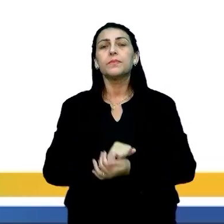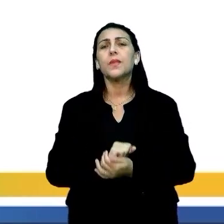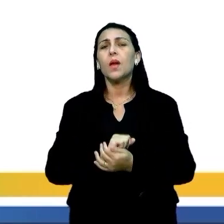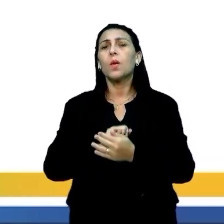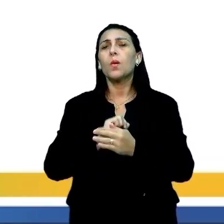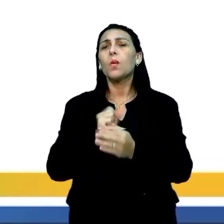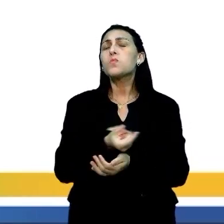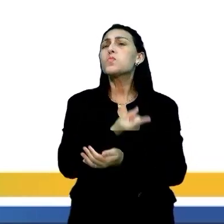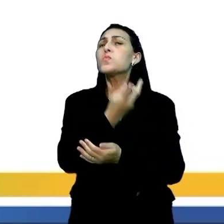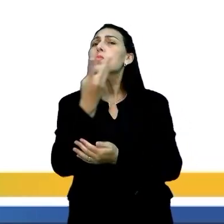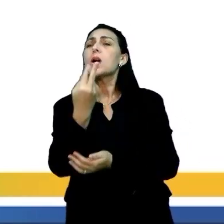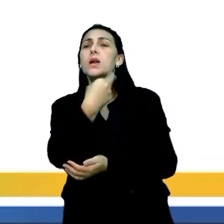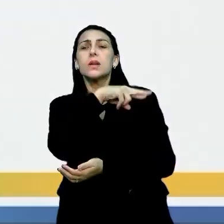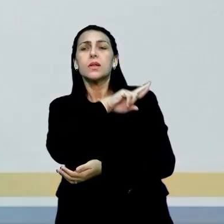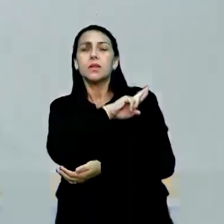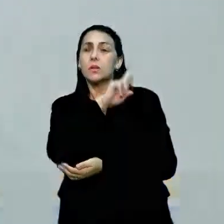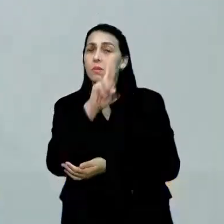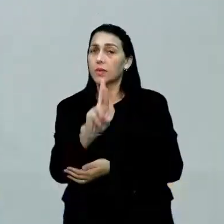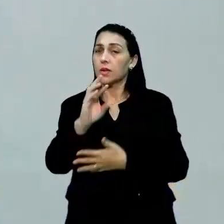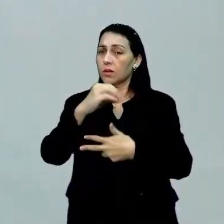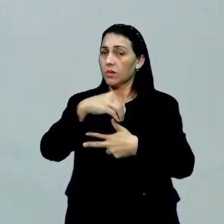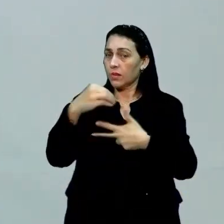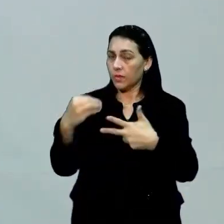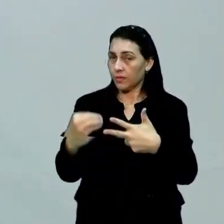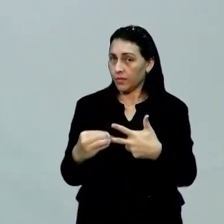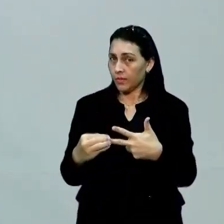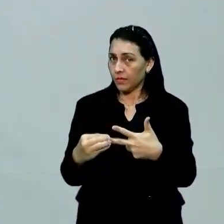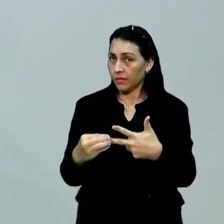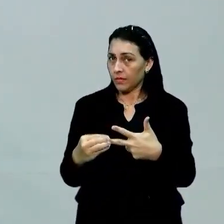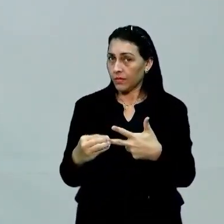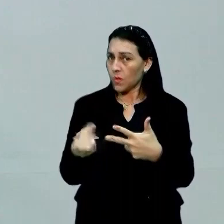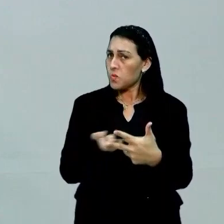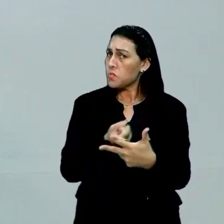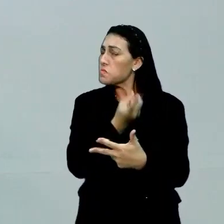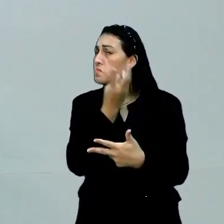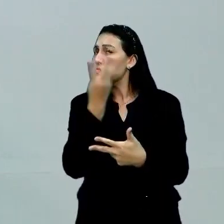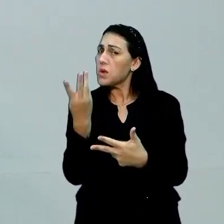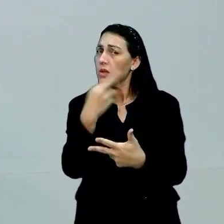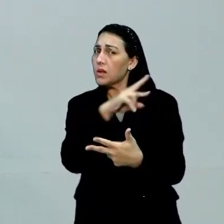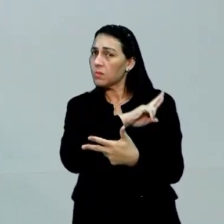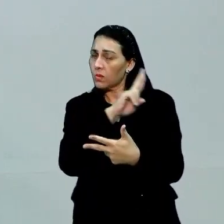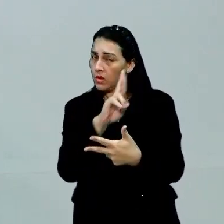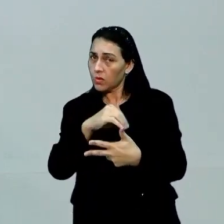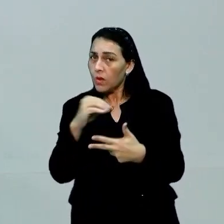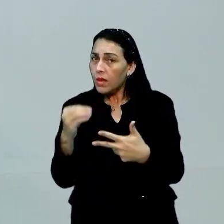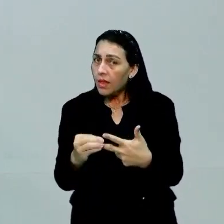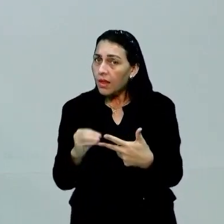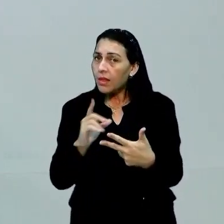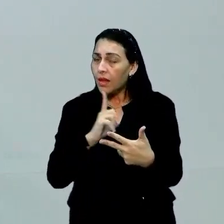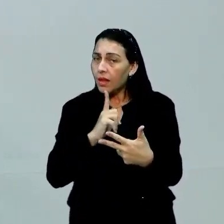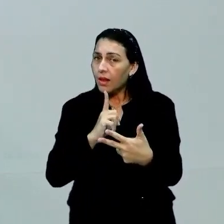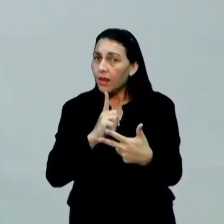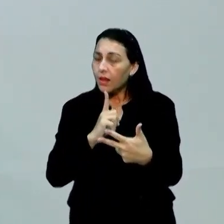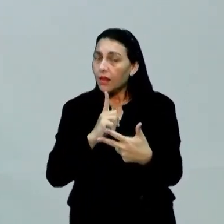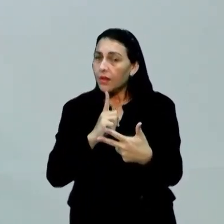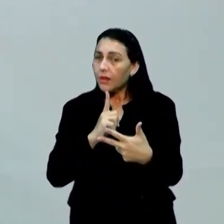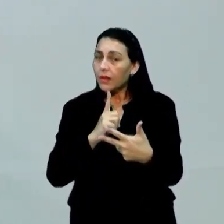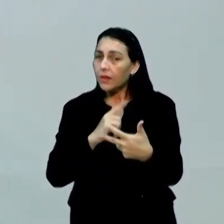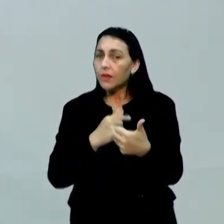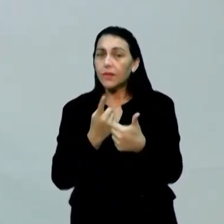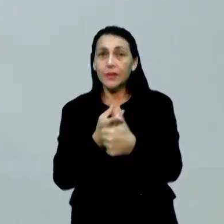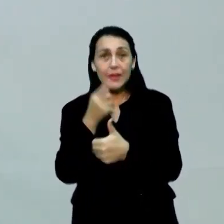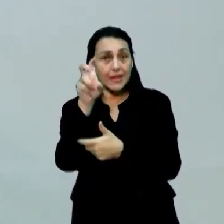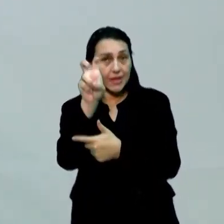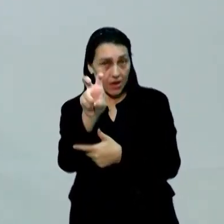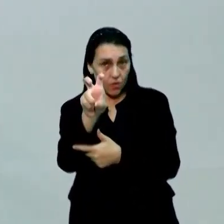quantas são as competências do Enem? E aí, gente, quantas são as competências do Enem? As competências do Enem